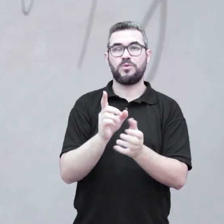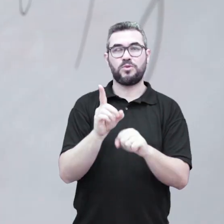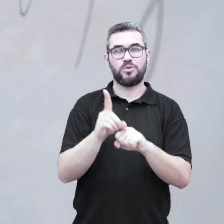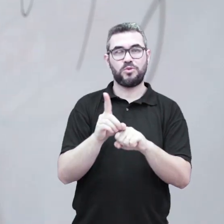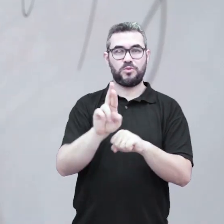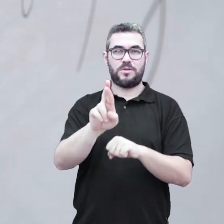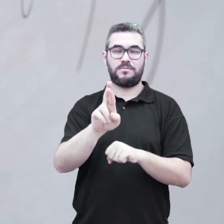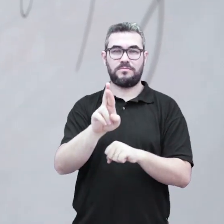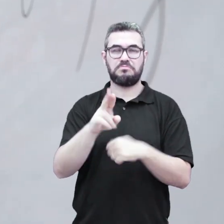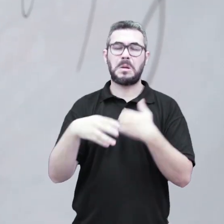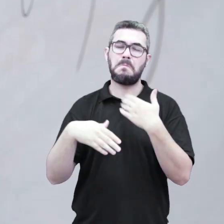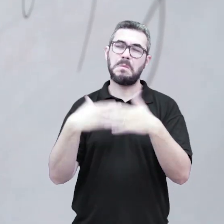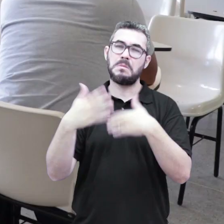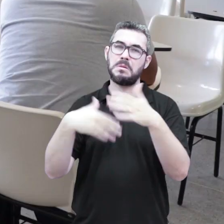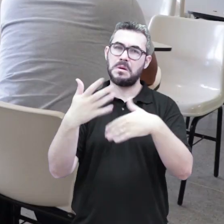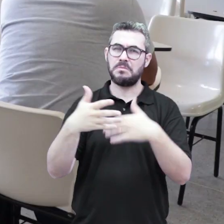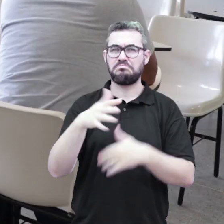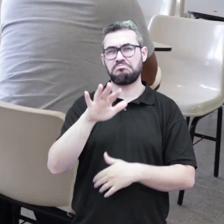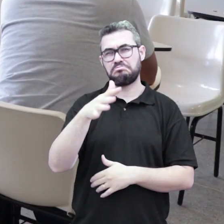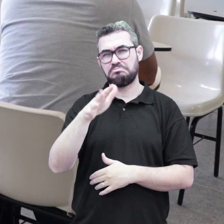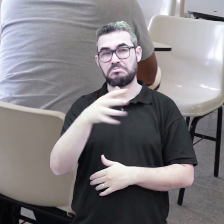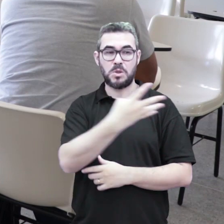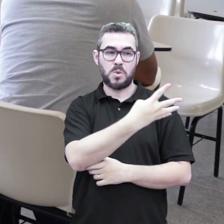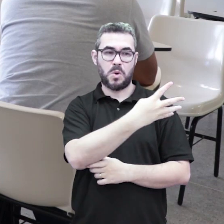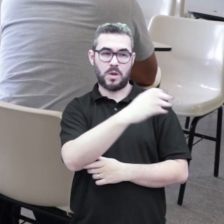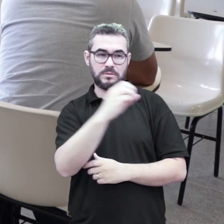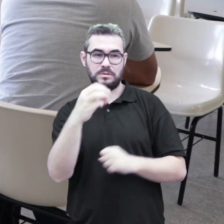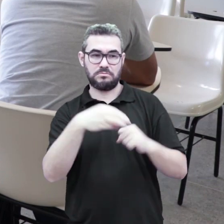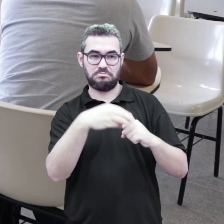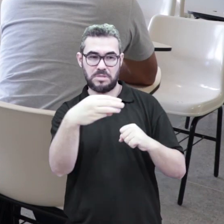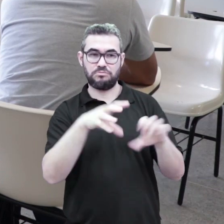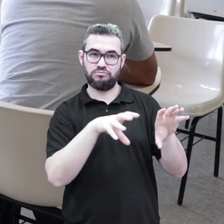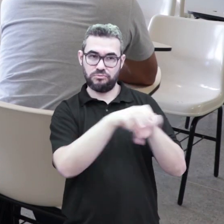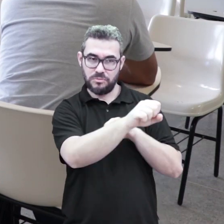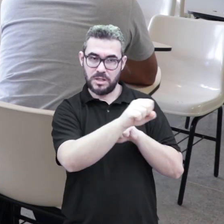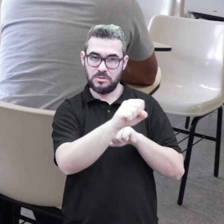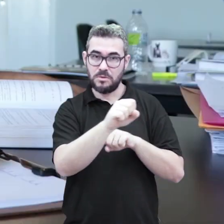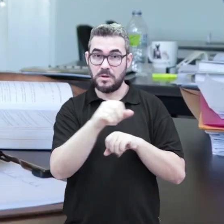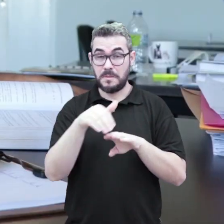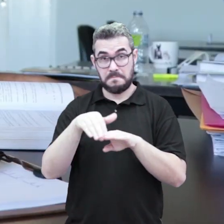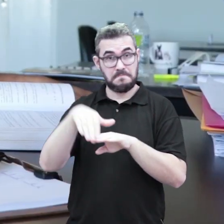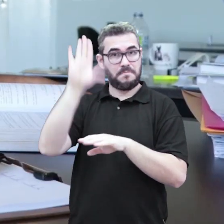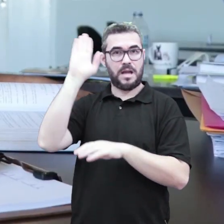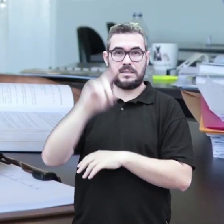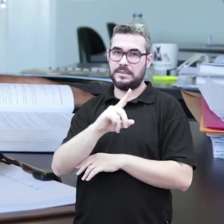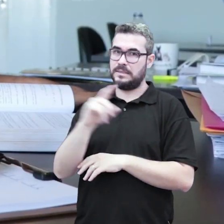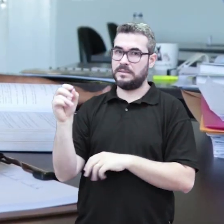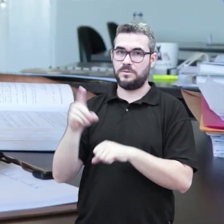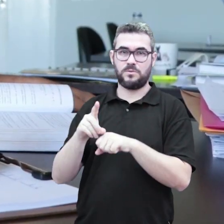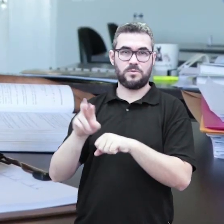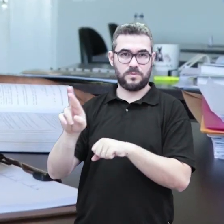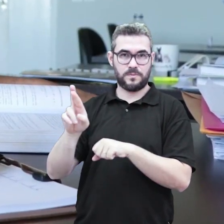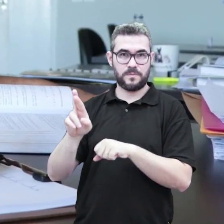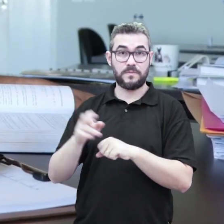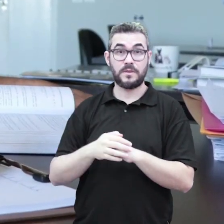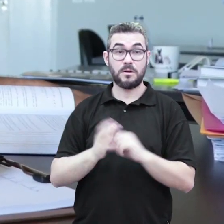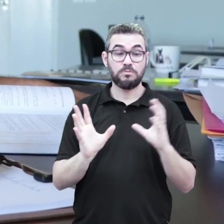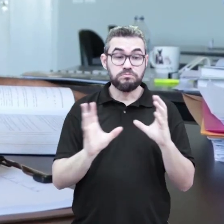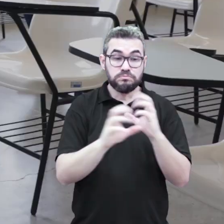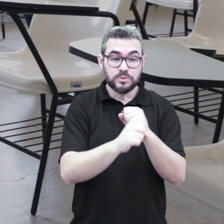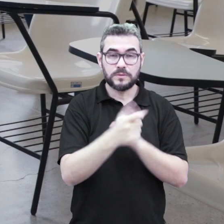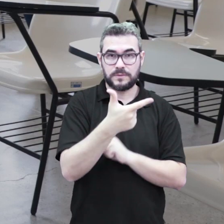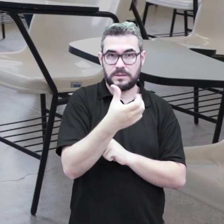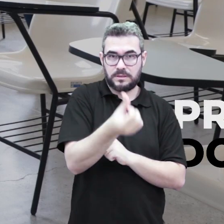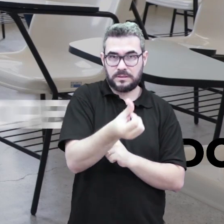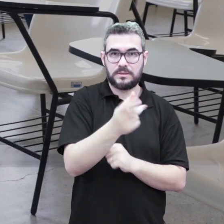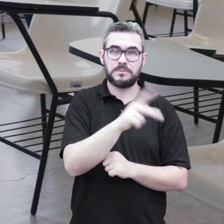ensino das universidades americanas. Ao longo do tempo, quase 400 mestres e mais de 100 doutores já foram formados.